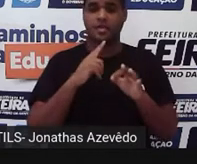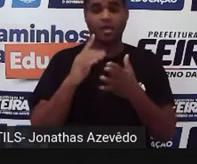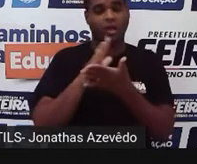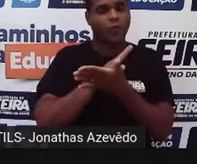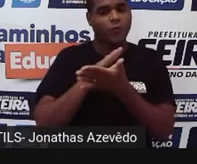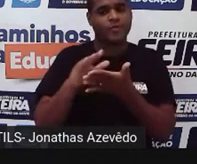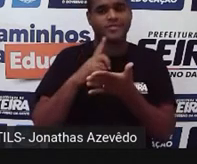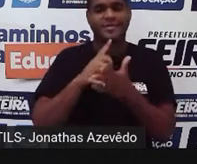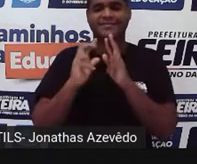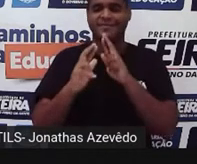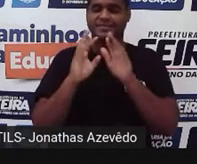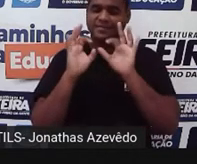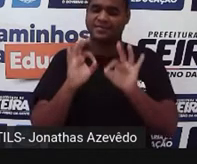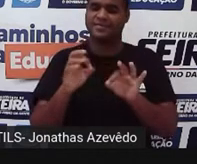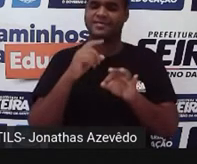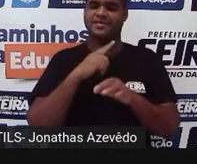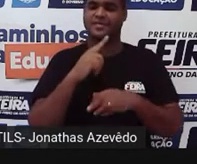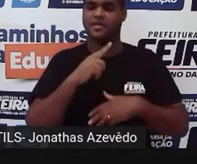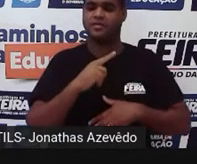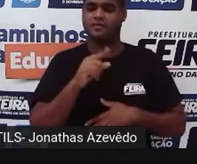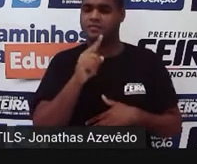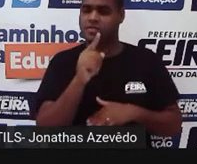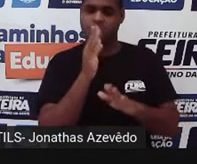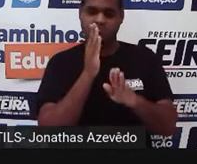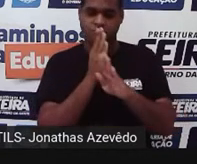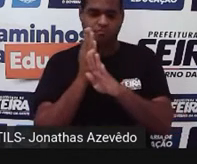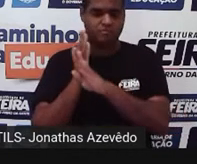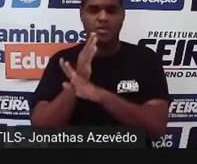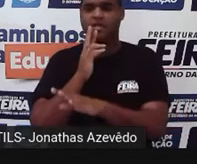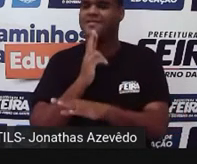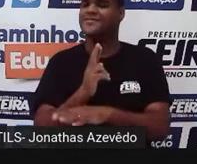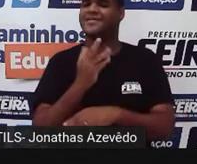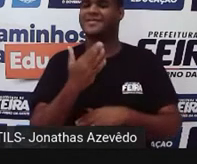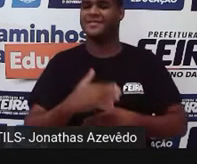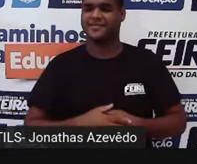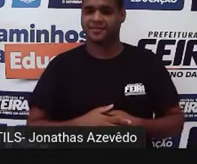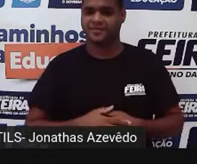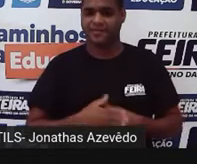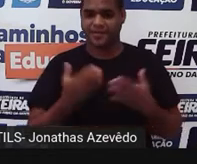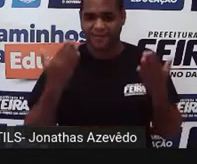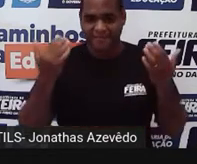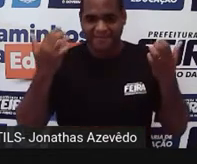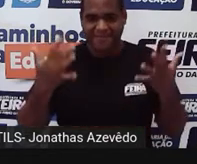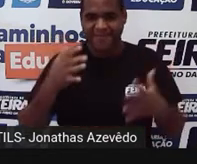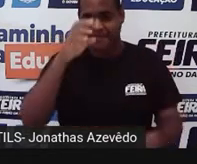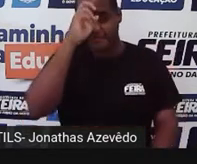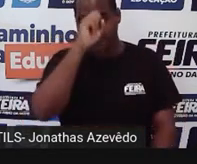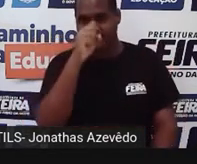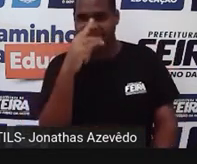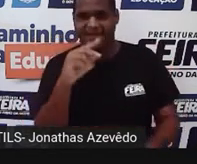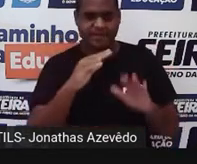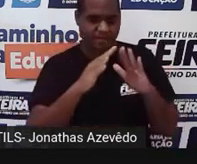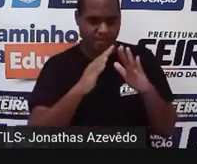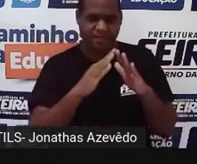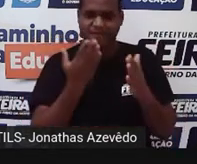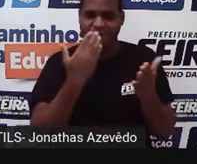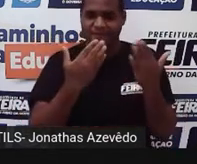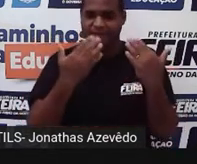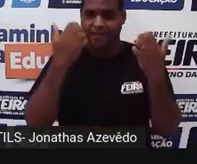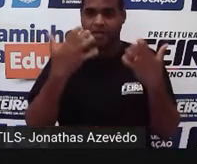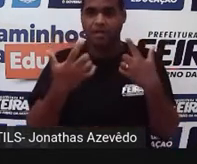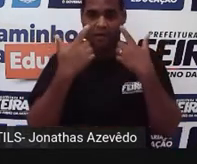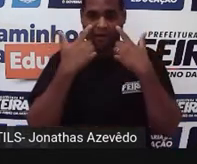cálculosinhos para encontrar sua resposta. Vamos lá? Aprender em casa, vem comigo,